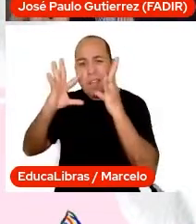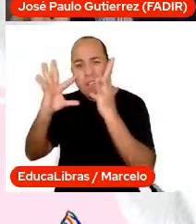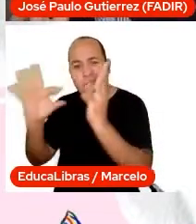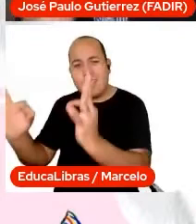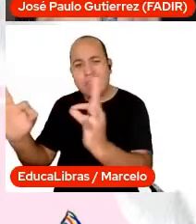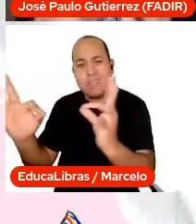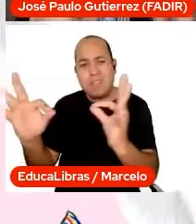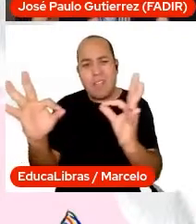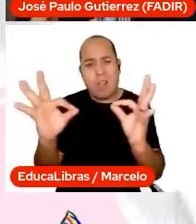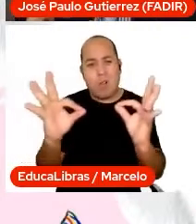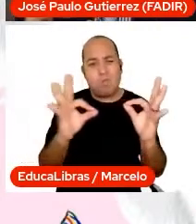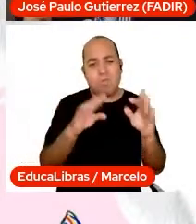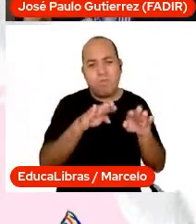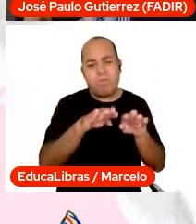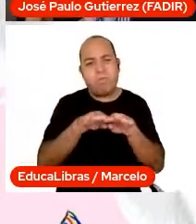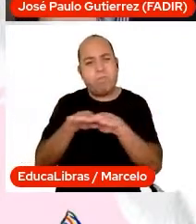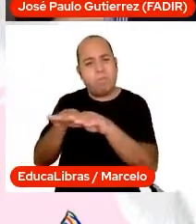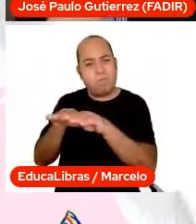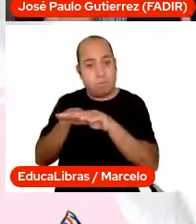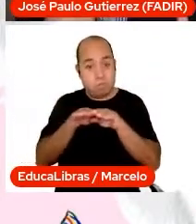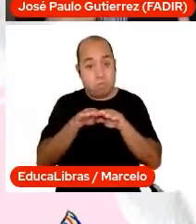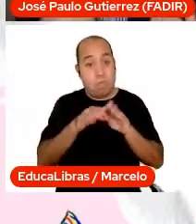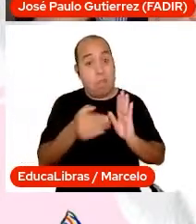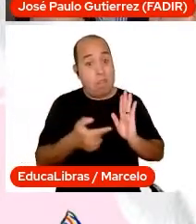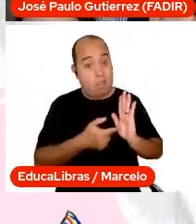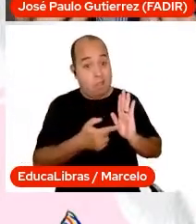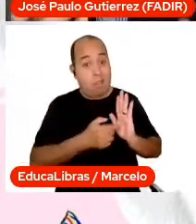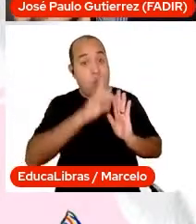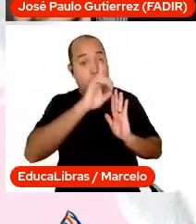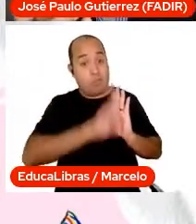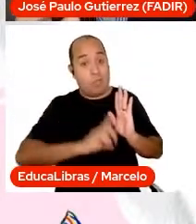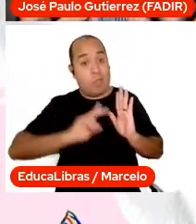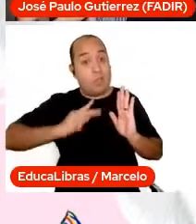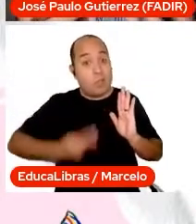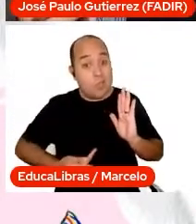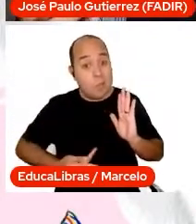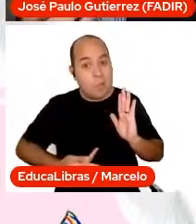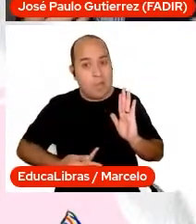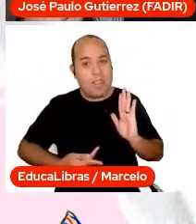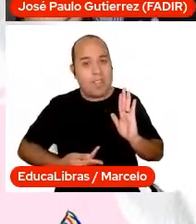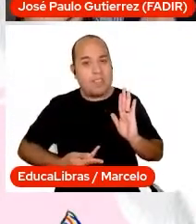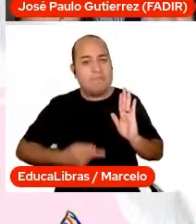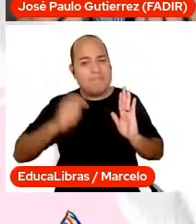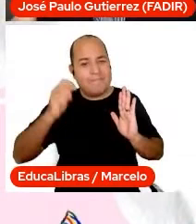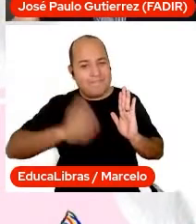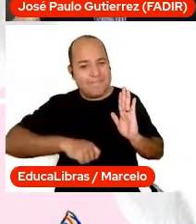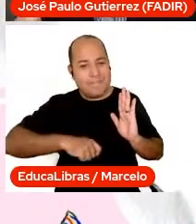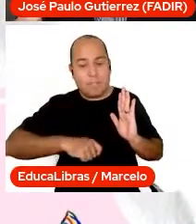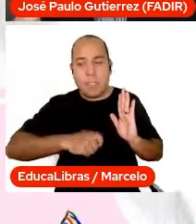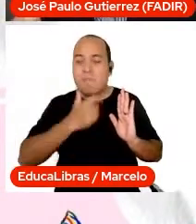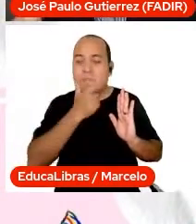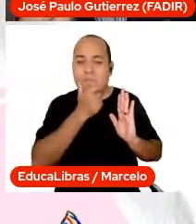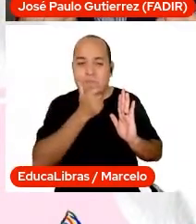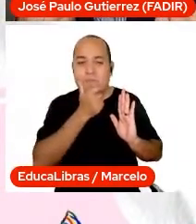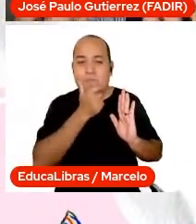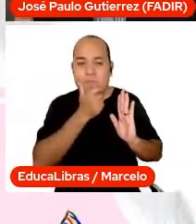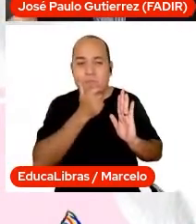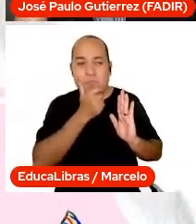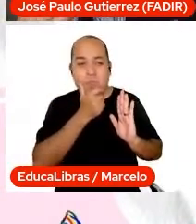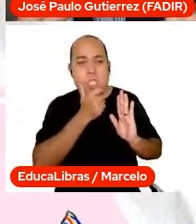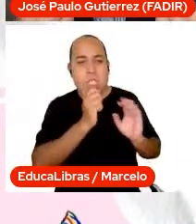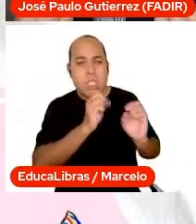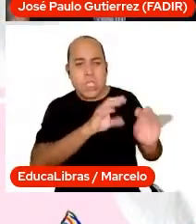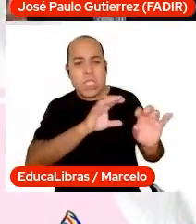através, por meio dos direitos humanos, nós podemos trazer as pessoas para uma realidade em que se respeite a sua